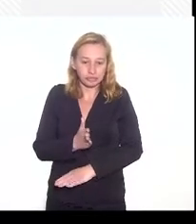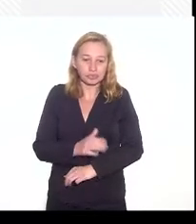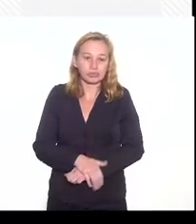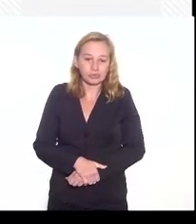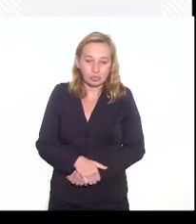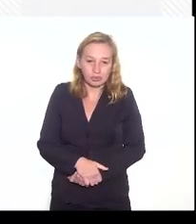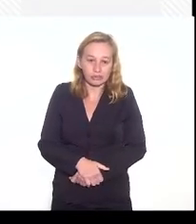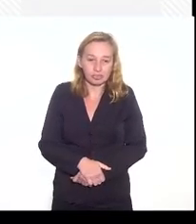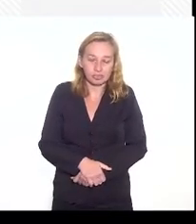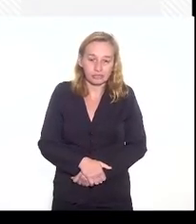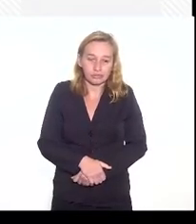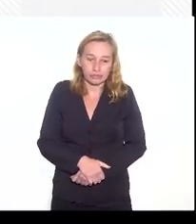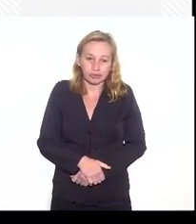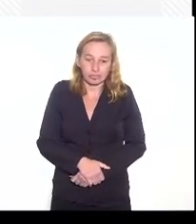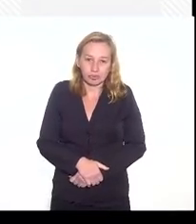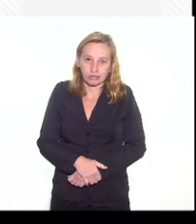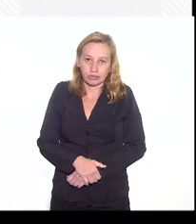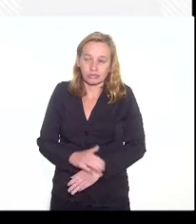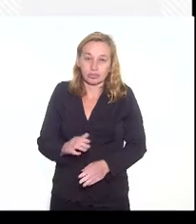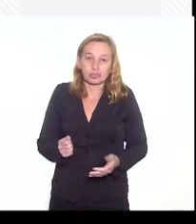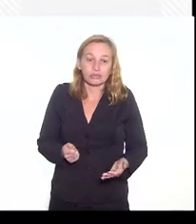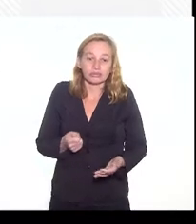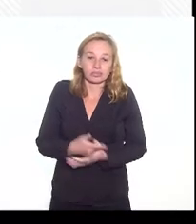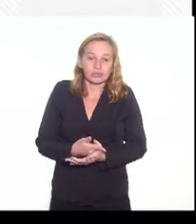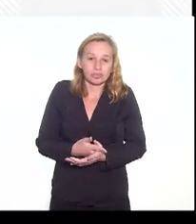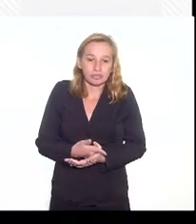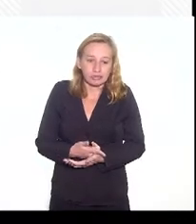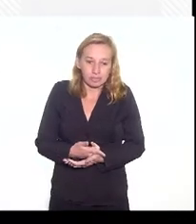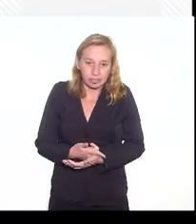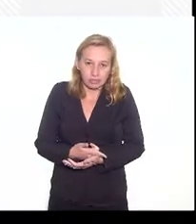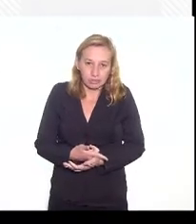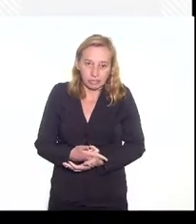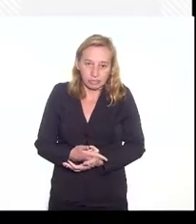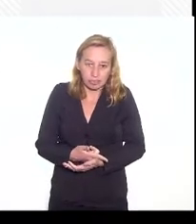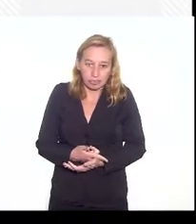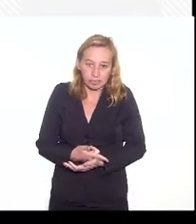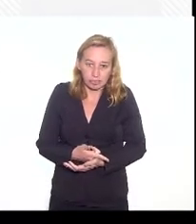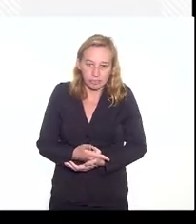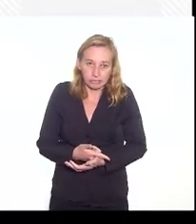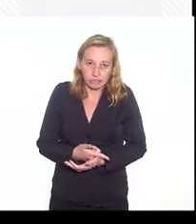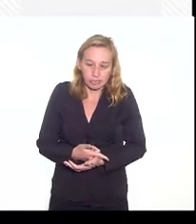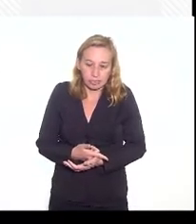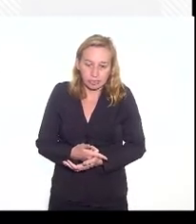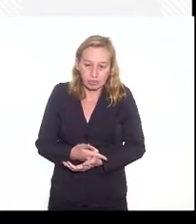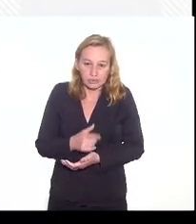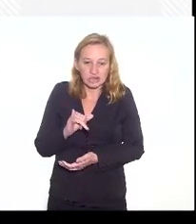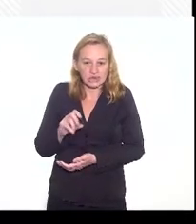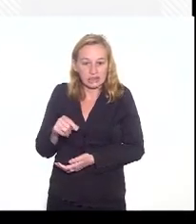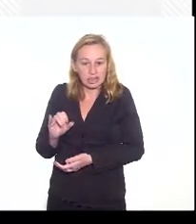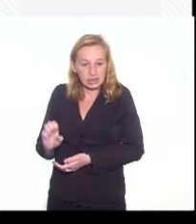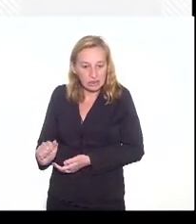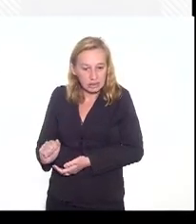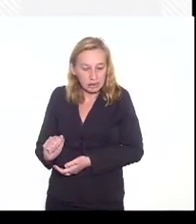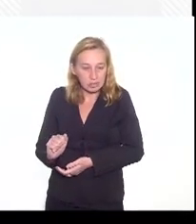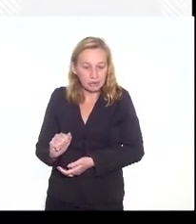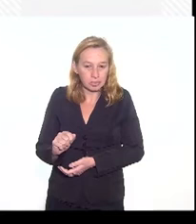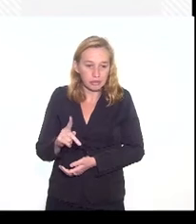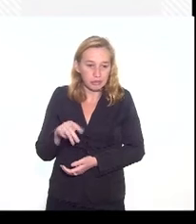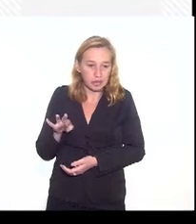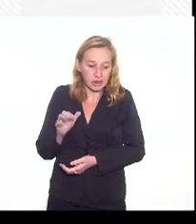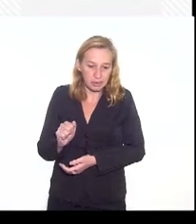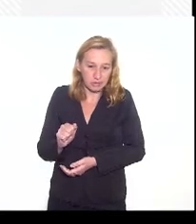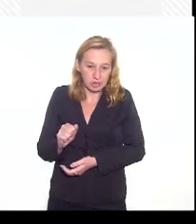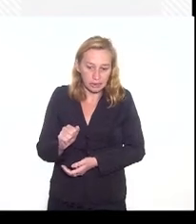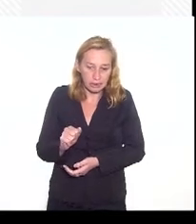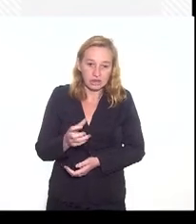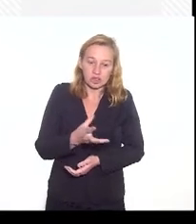essa possibilidade de pagar ao invés da licença premium, essa coisa toda, a pessoa tem que tirar ao